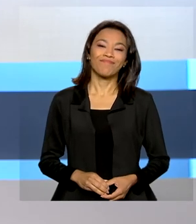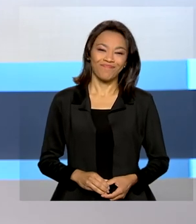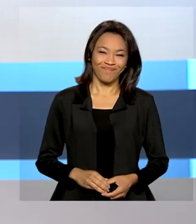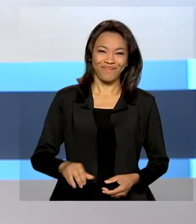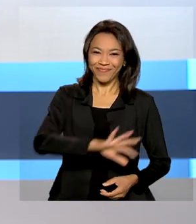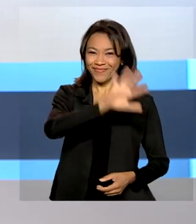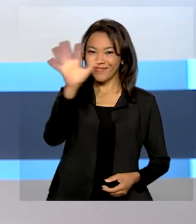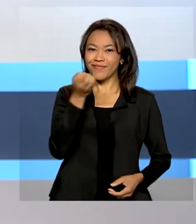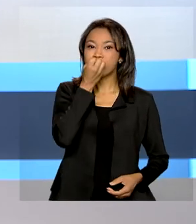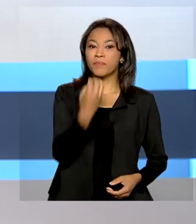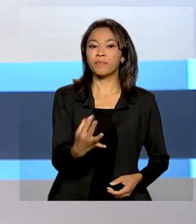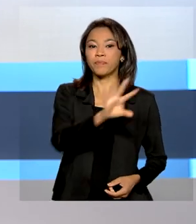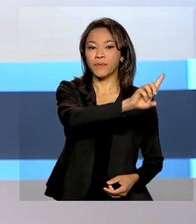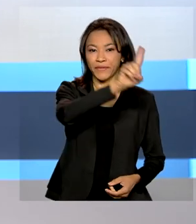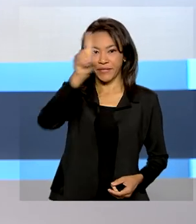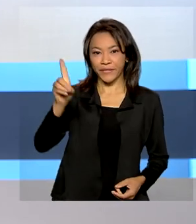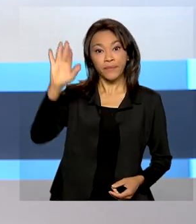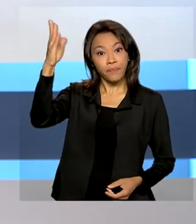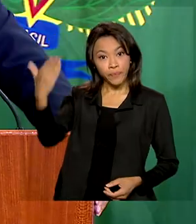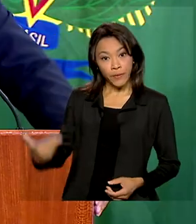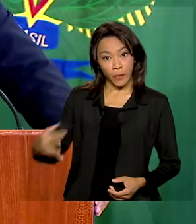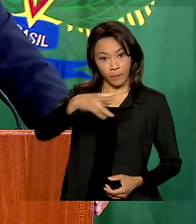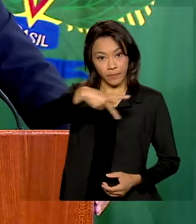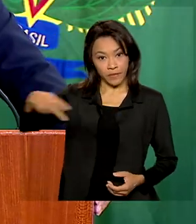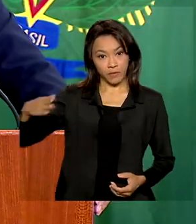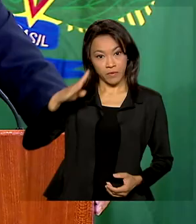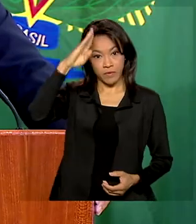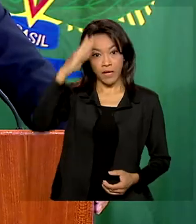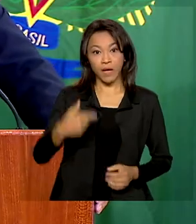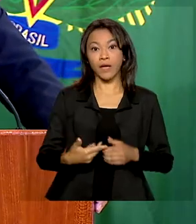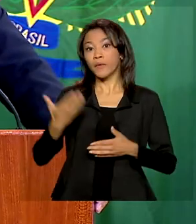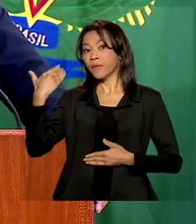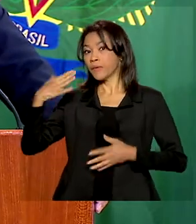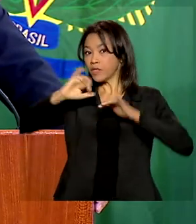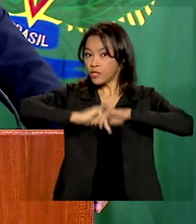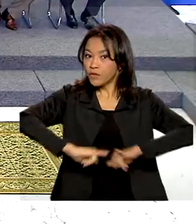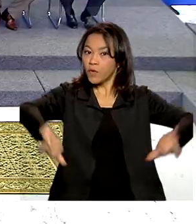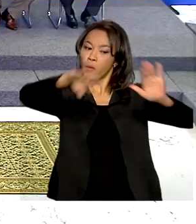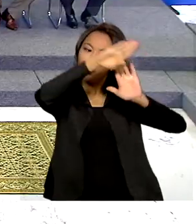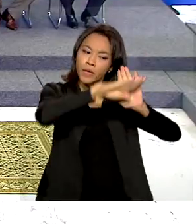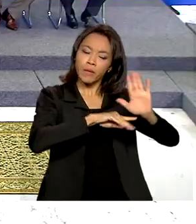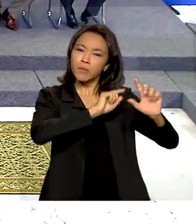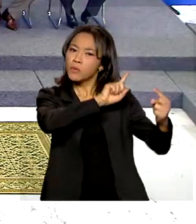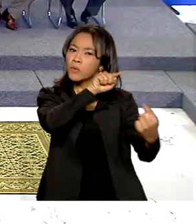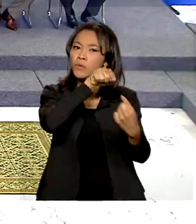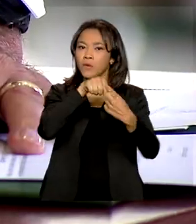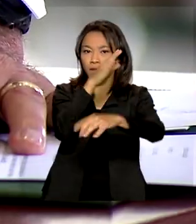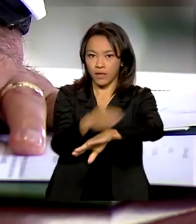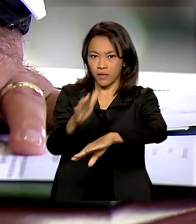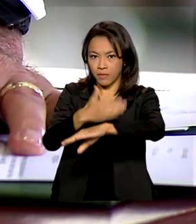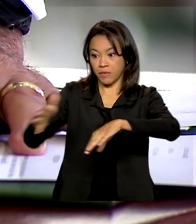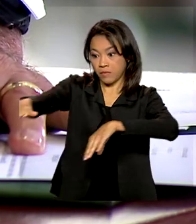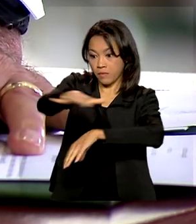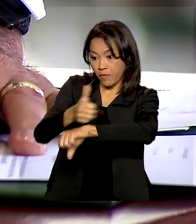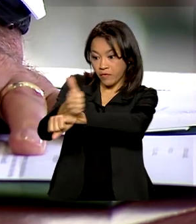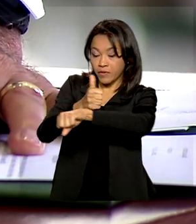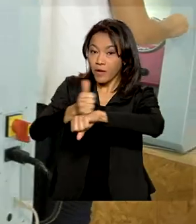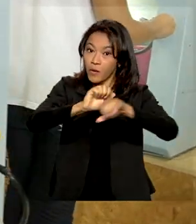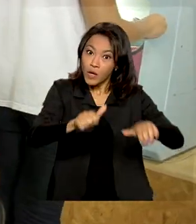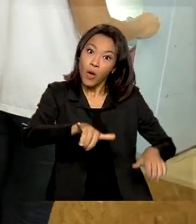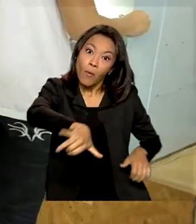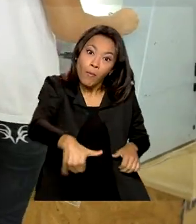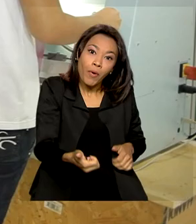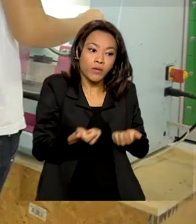Olá, bom dia! Presidente Jair Bolsonaro lança programa de capacitação profissional e de oportunidades para